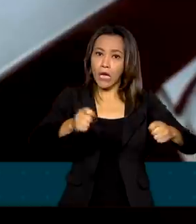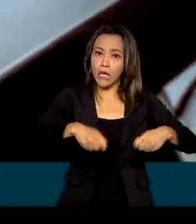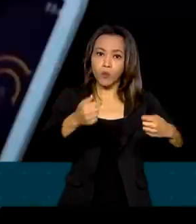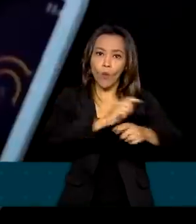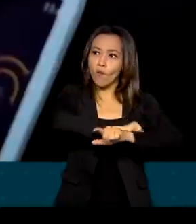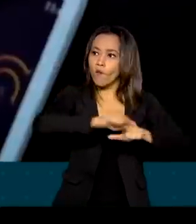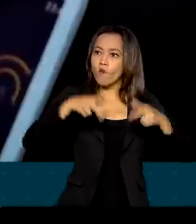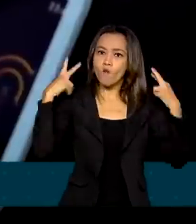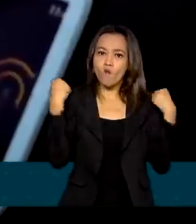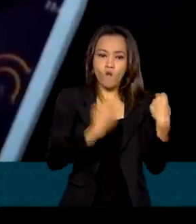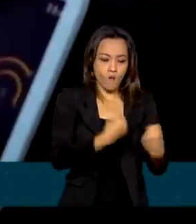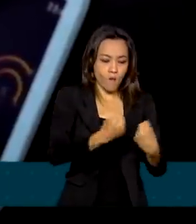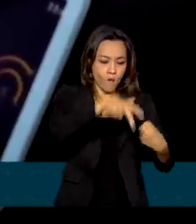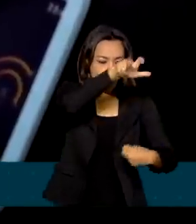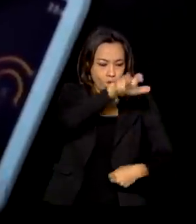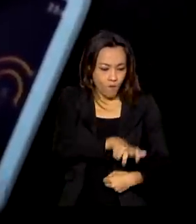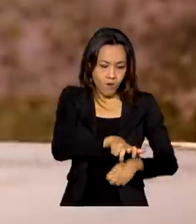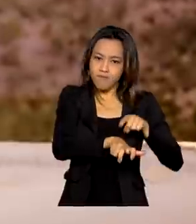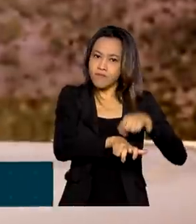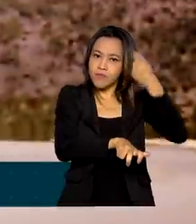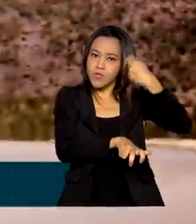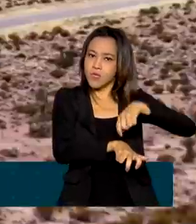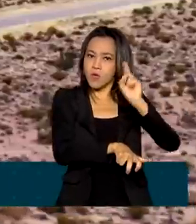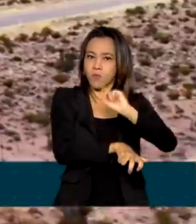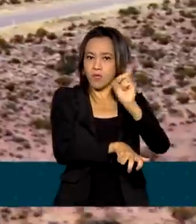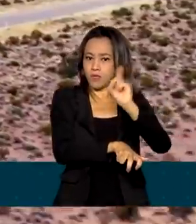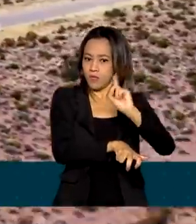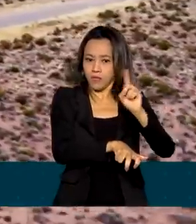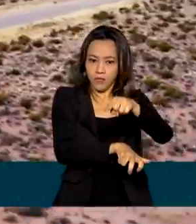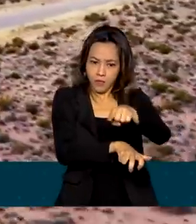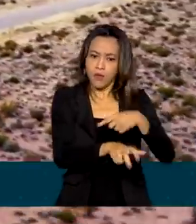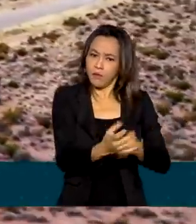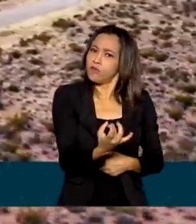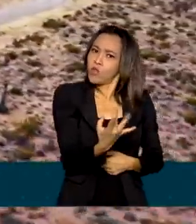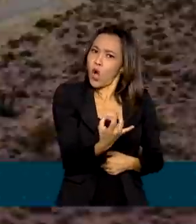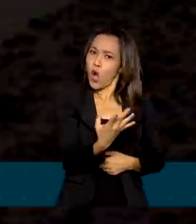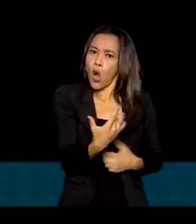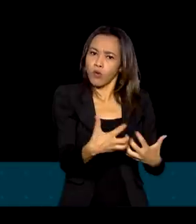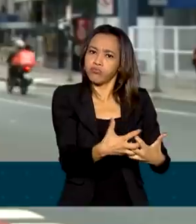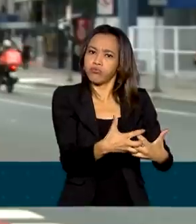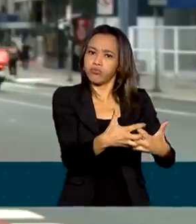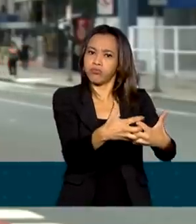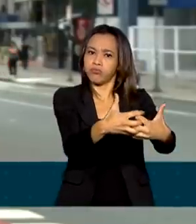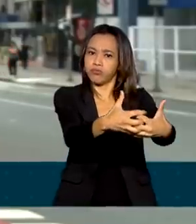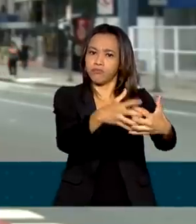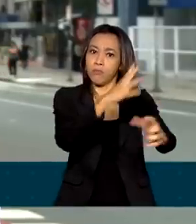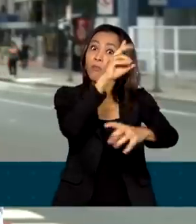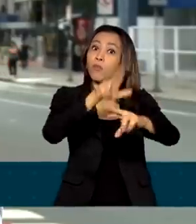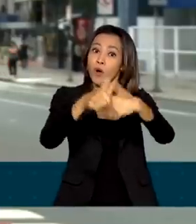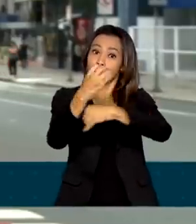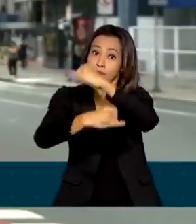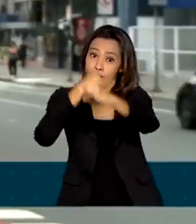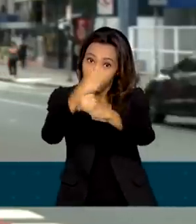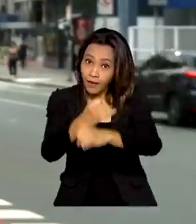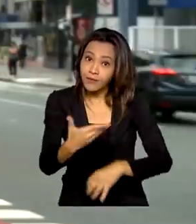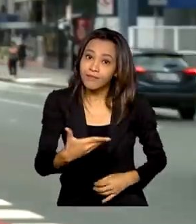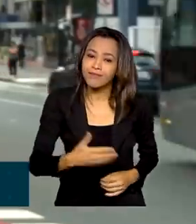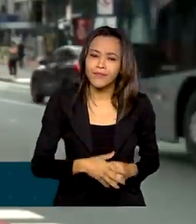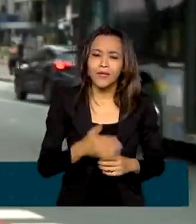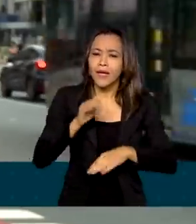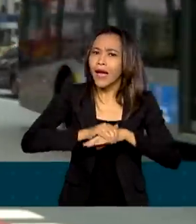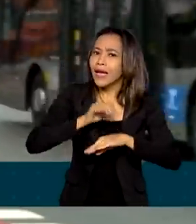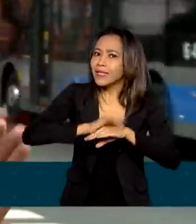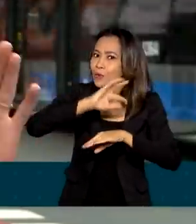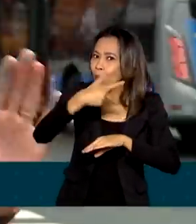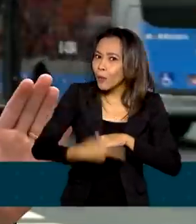Sofisticados sistemas de comunicação em tempo real permitem essa condição. O que se ganha com essa autonomia é